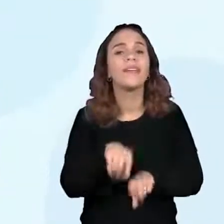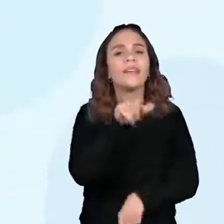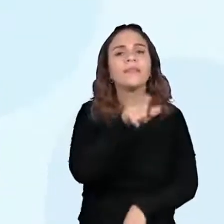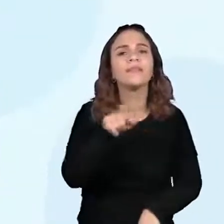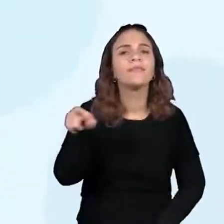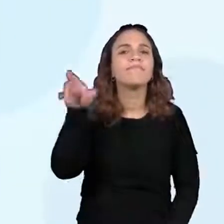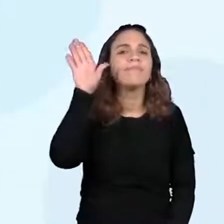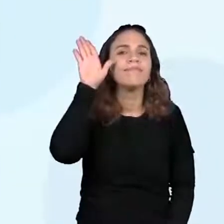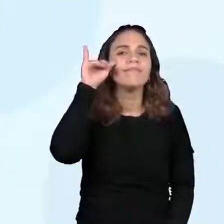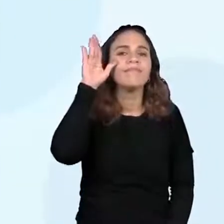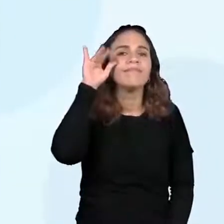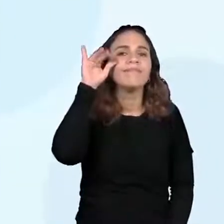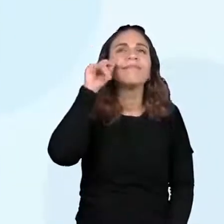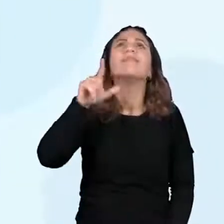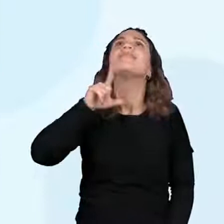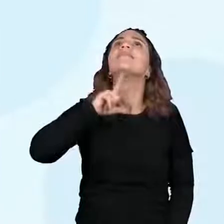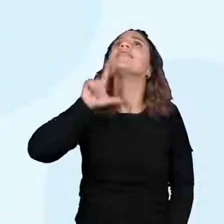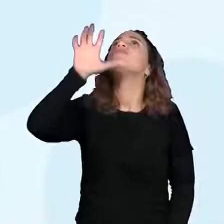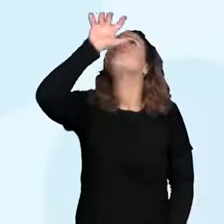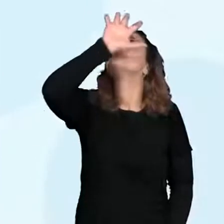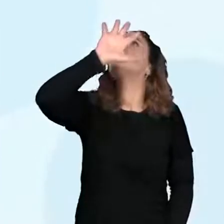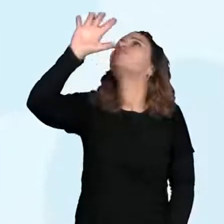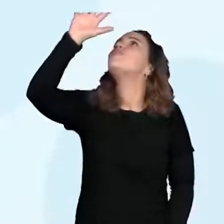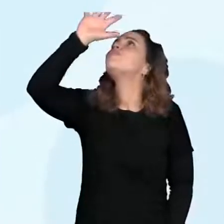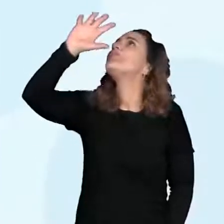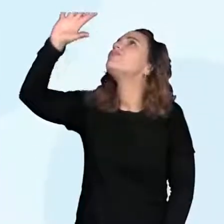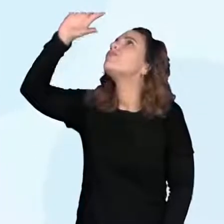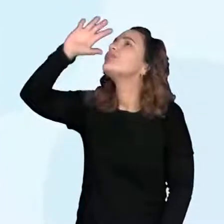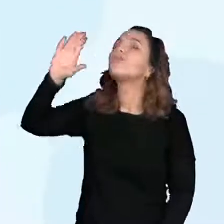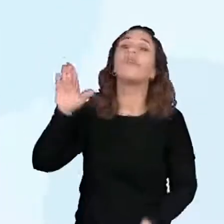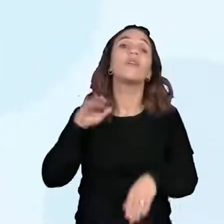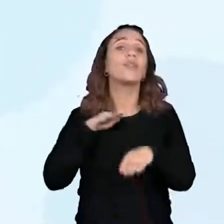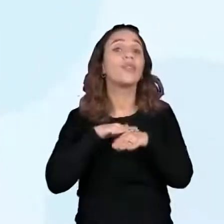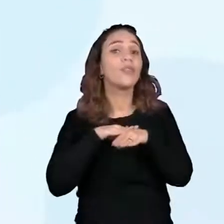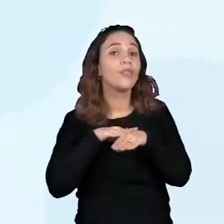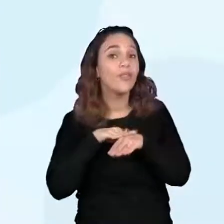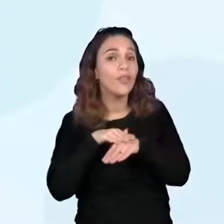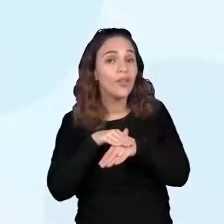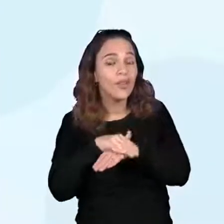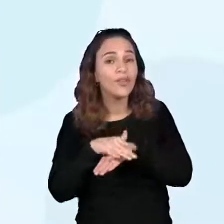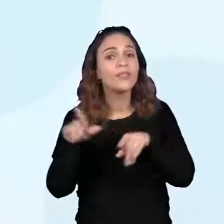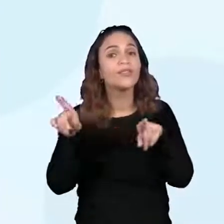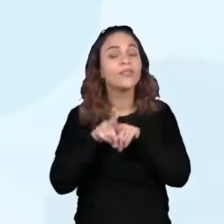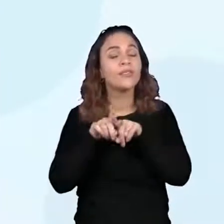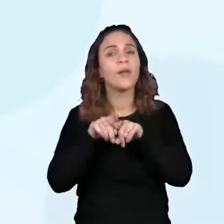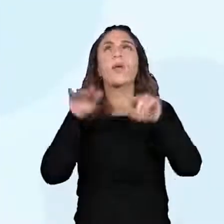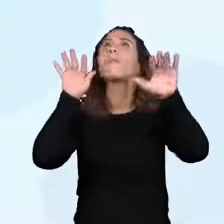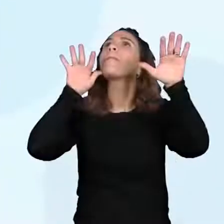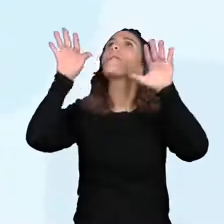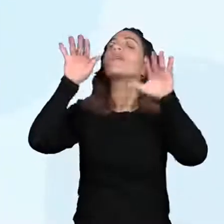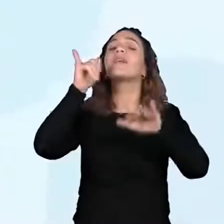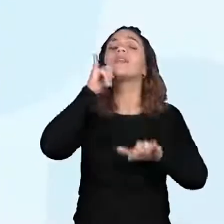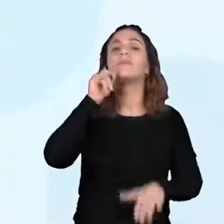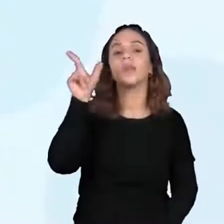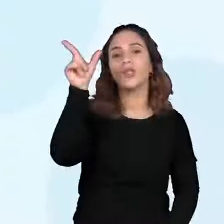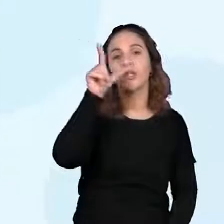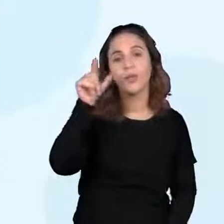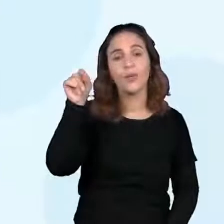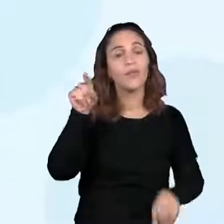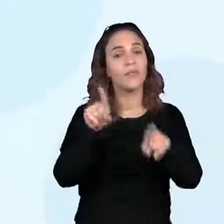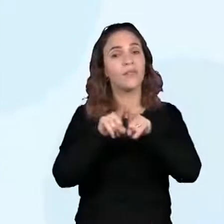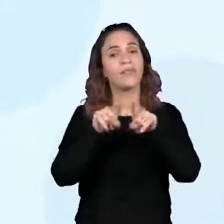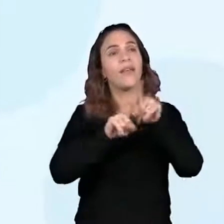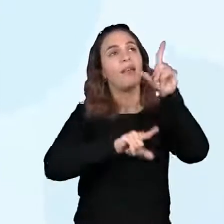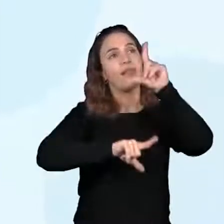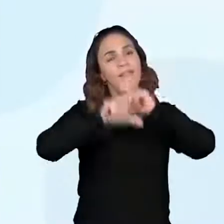observavam os astros que aparecem no céu à noite e sua movimentação, como a lua e as estrelas.